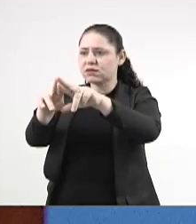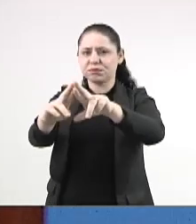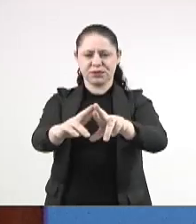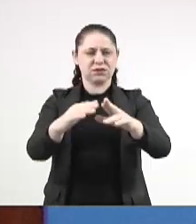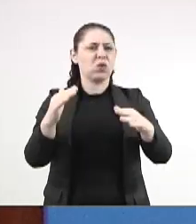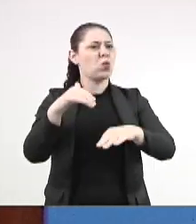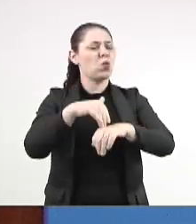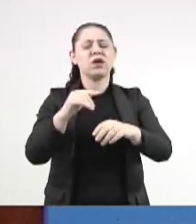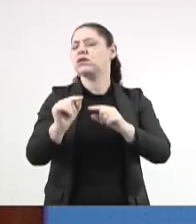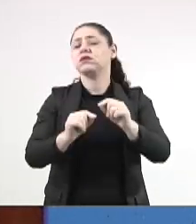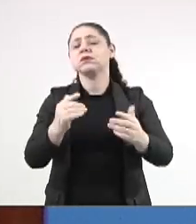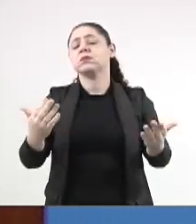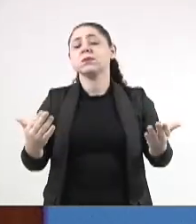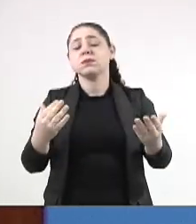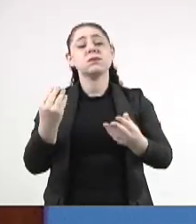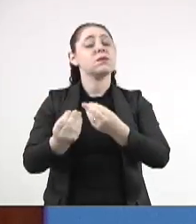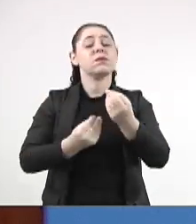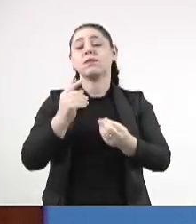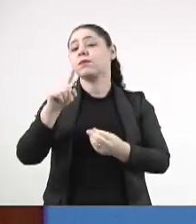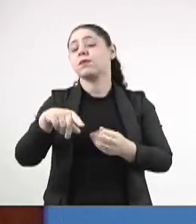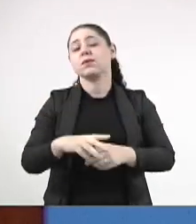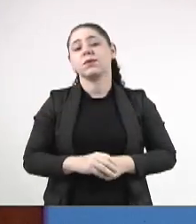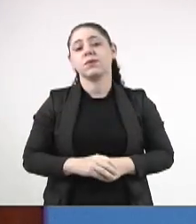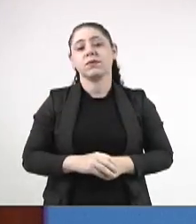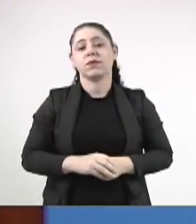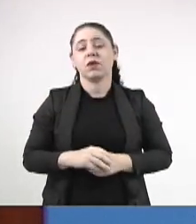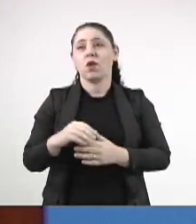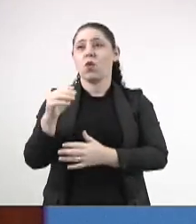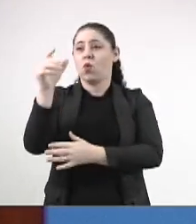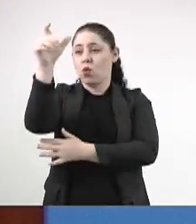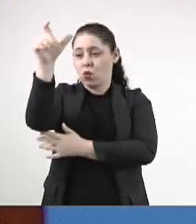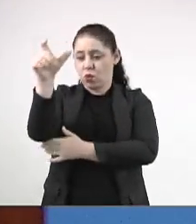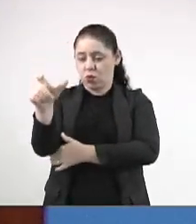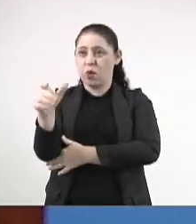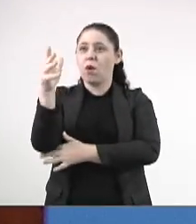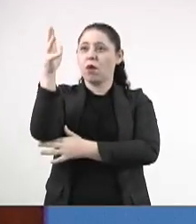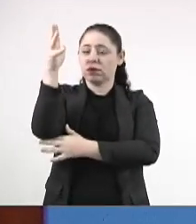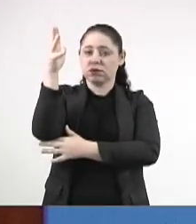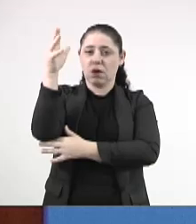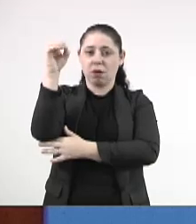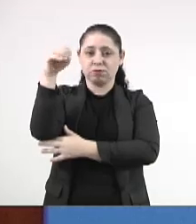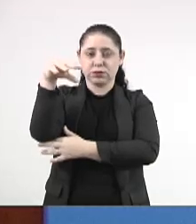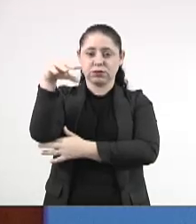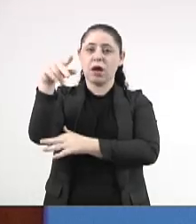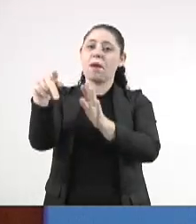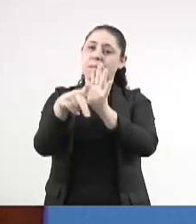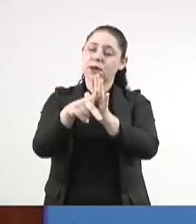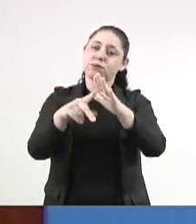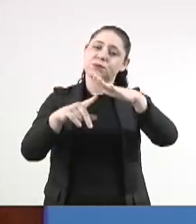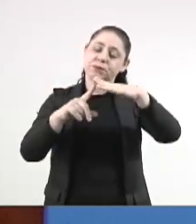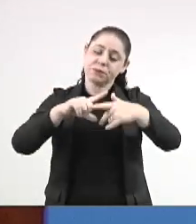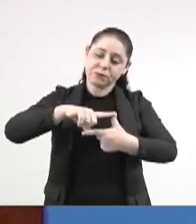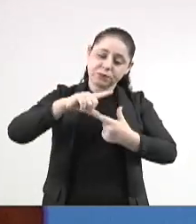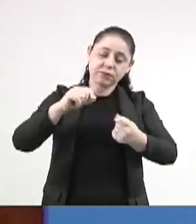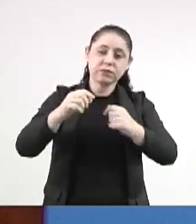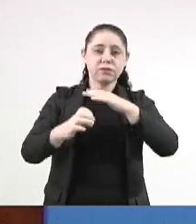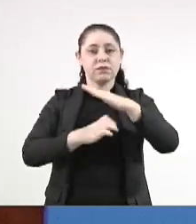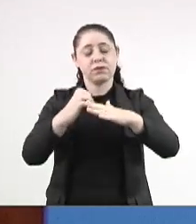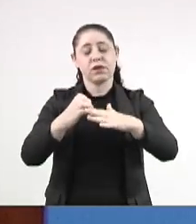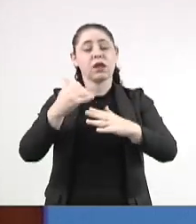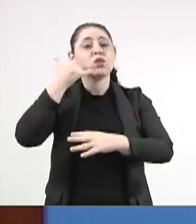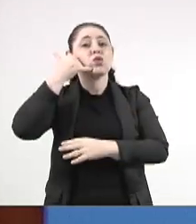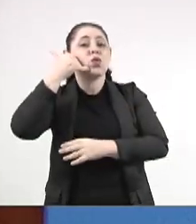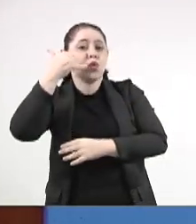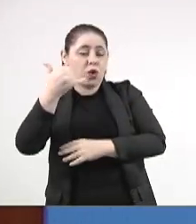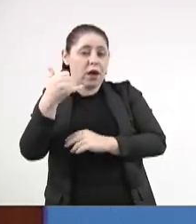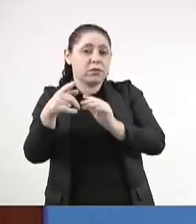como é que isso funciona? Os postes são da Energiza. As operadoras de telefonia,